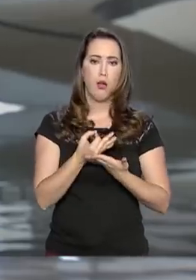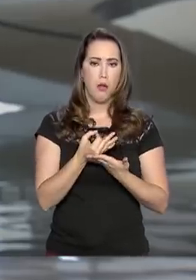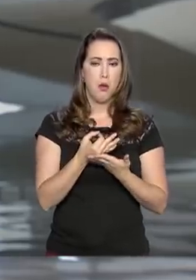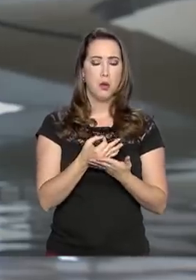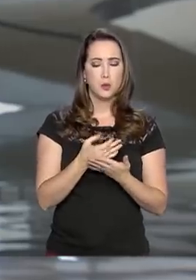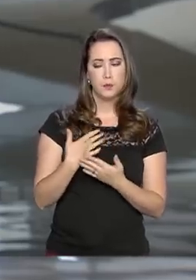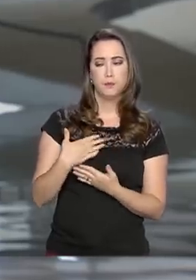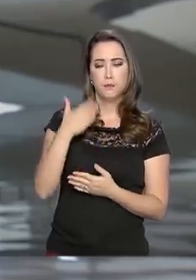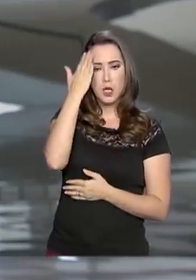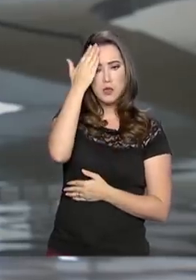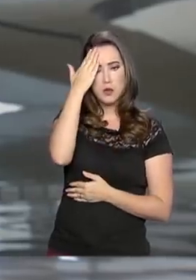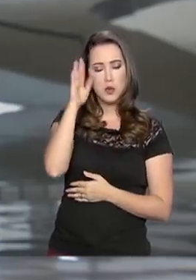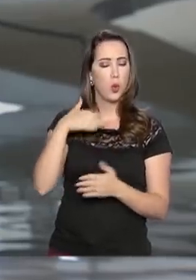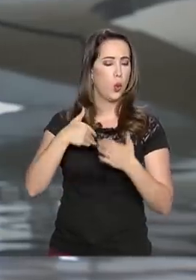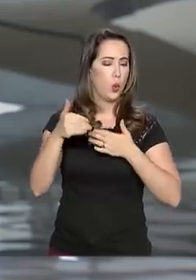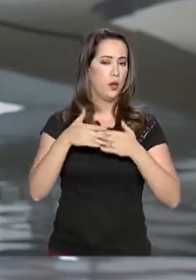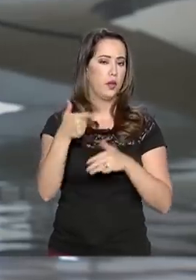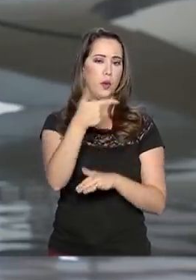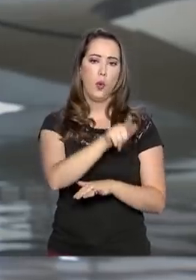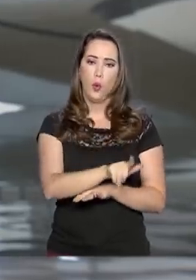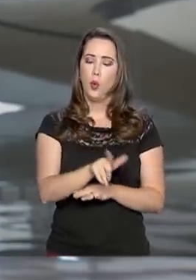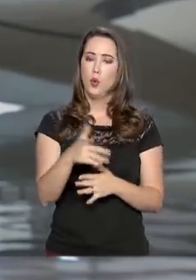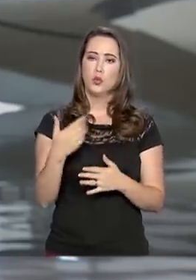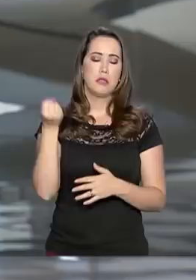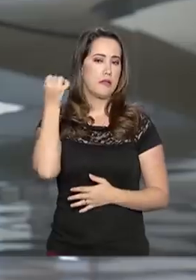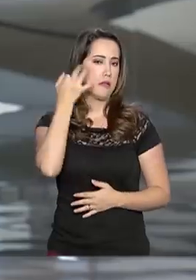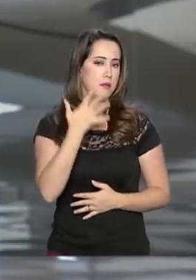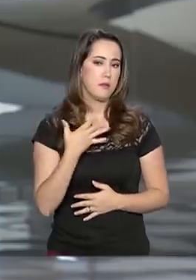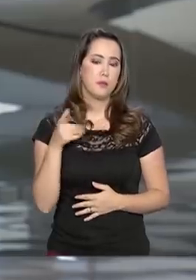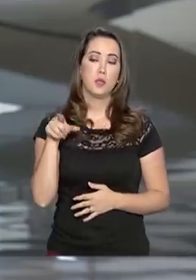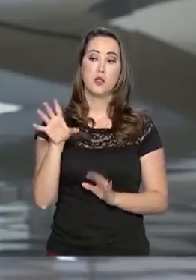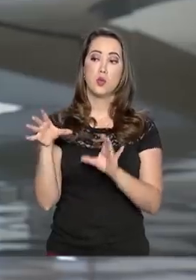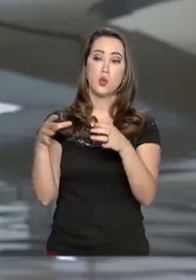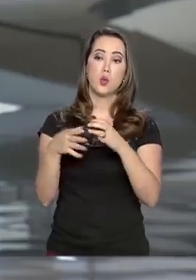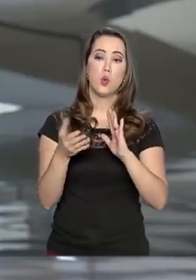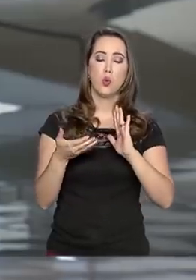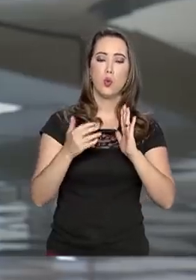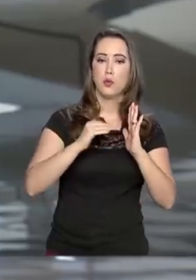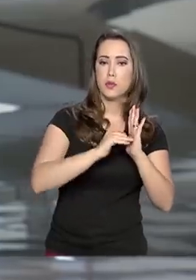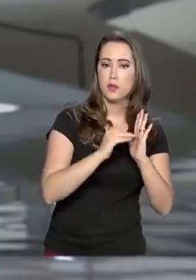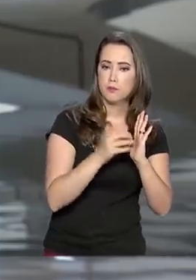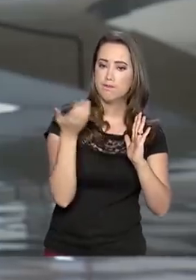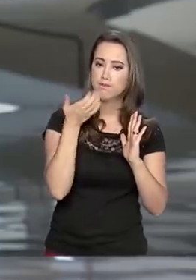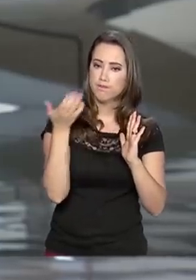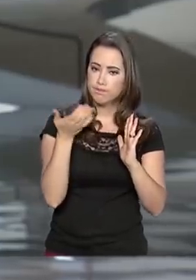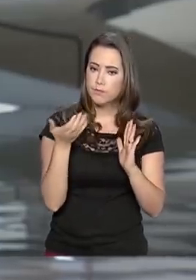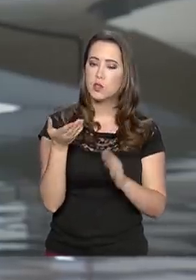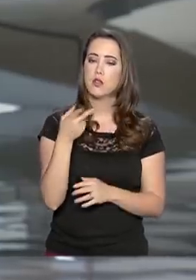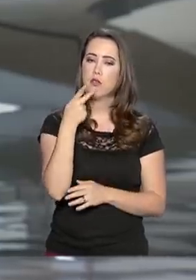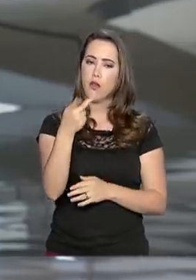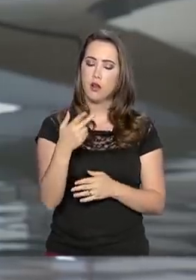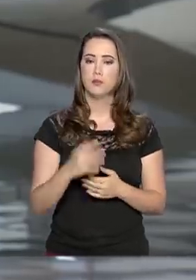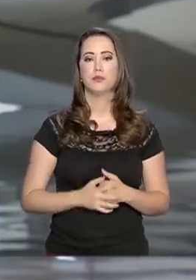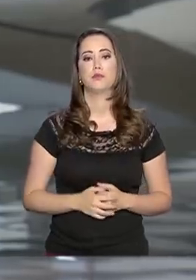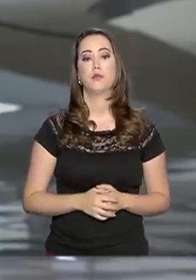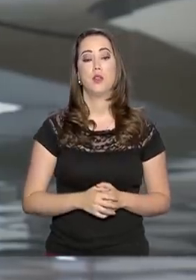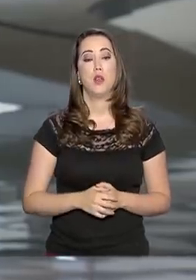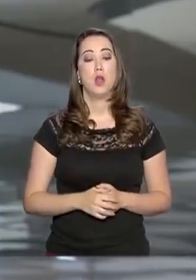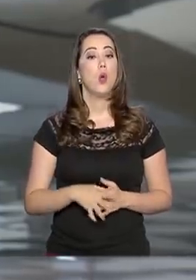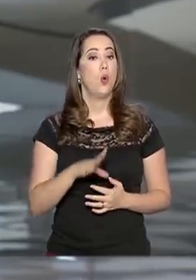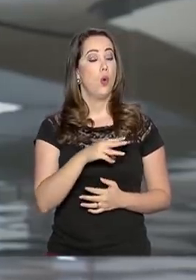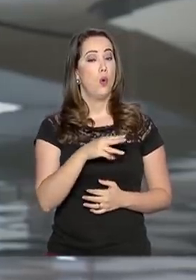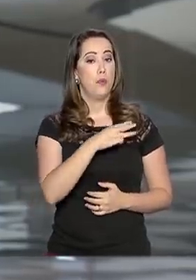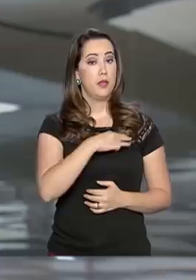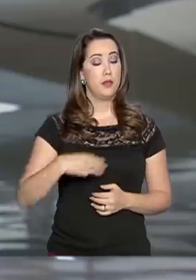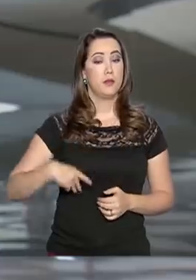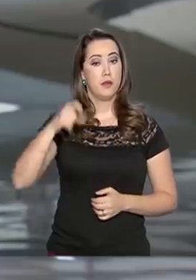observações feitas pelos parlamentares. Sérgio Moro voltou a defender que as mortes no Brasil estão